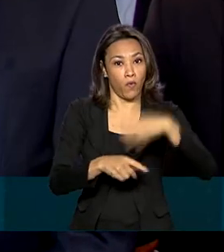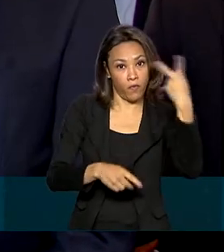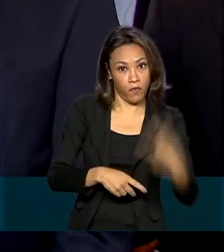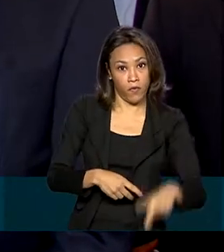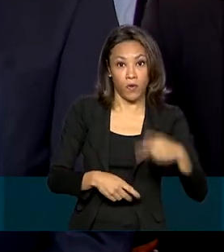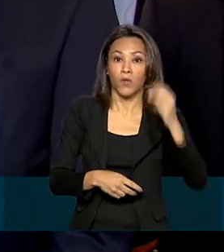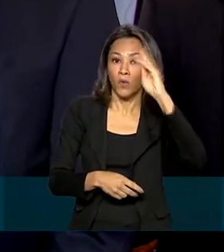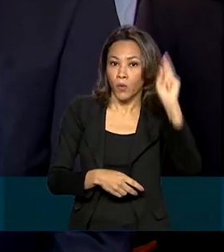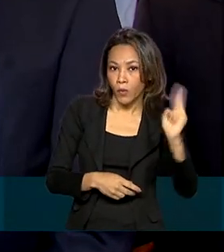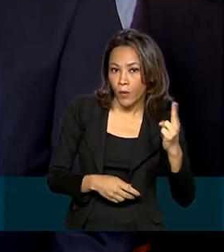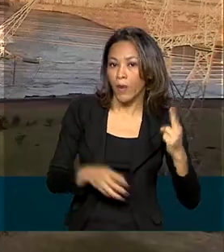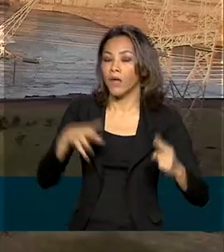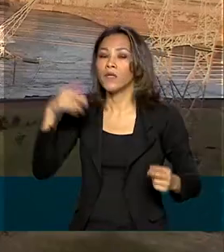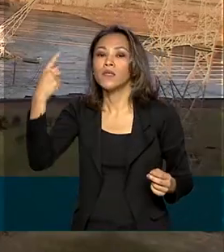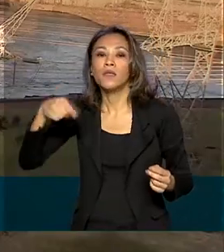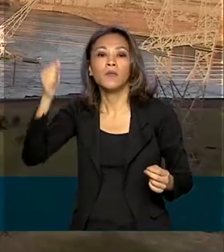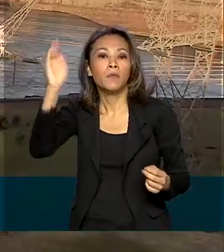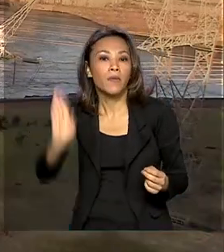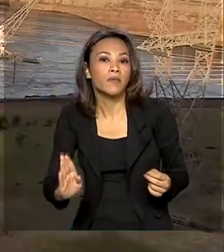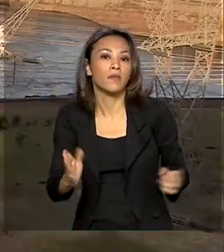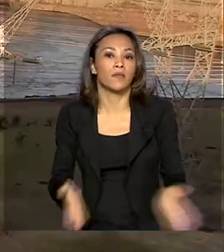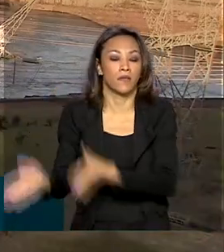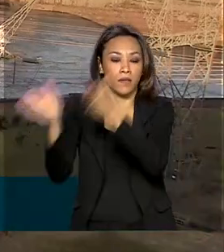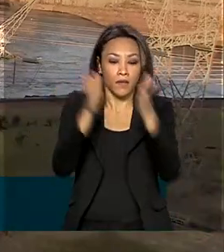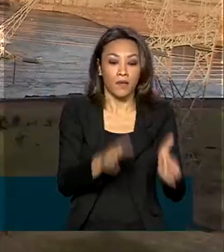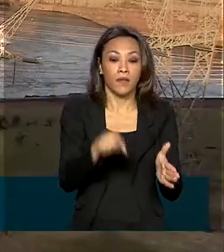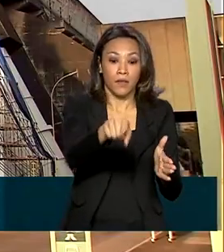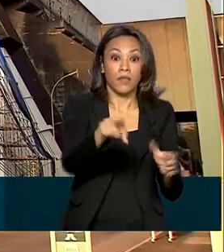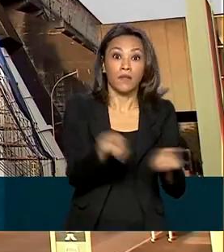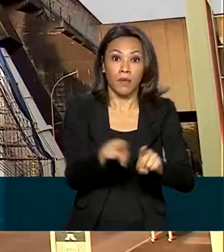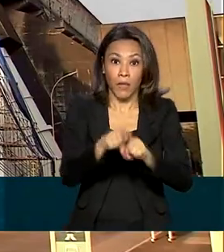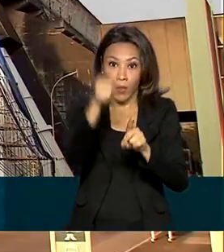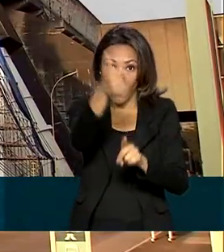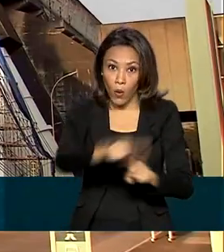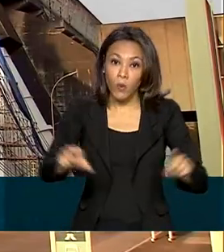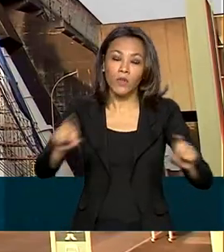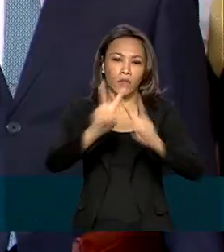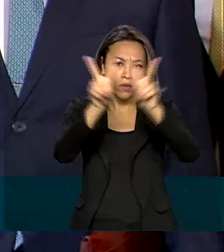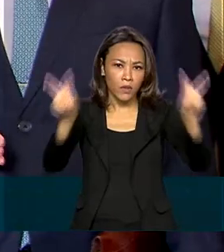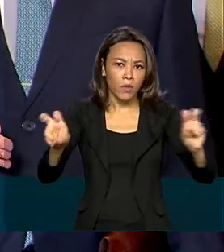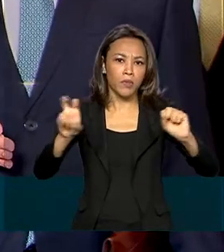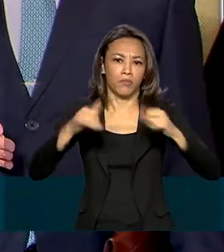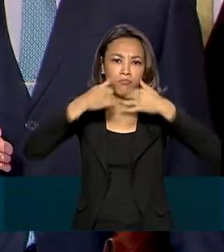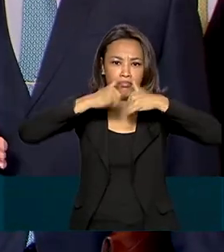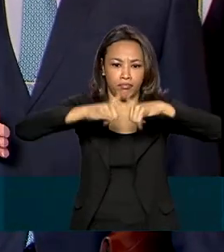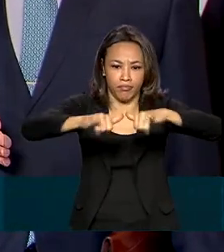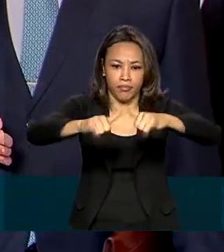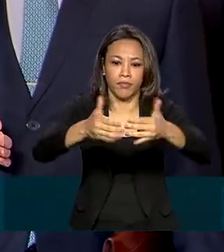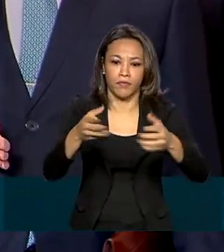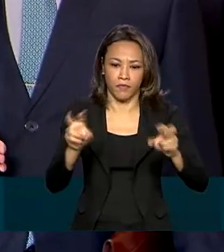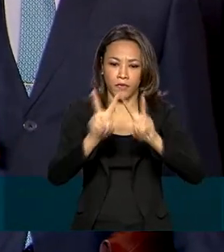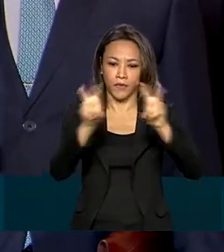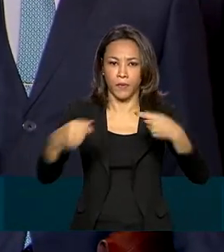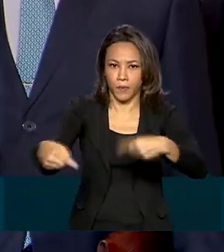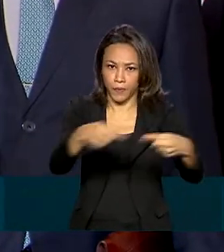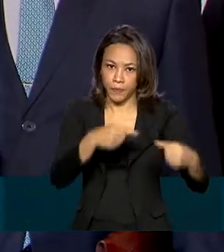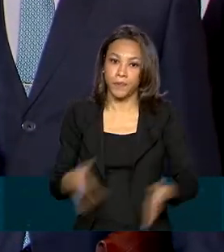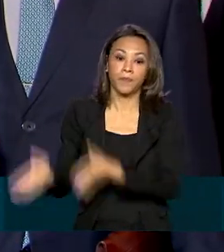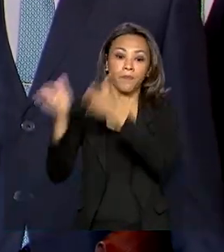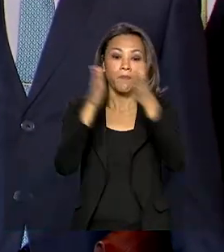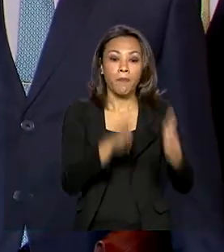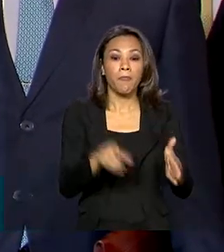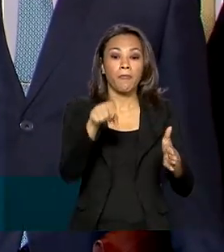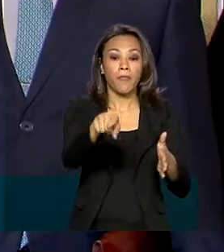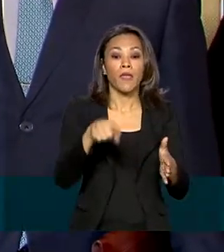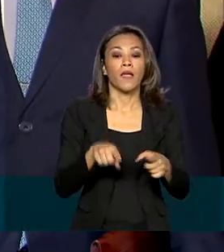nós é uma entera satisfação. Integração energética também foi discutida. Em face da crise hídrica que